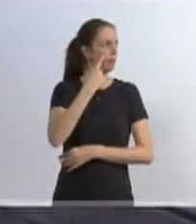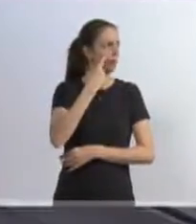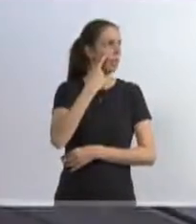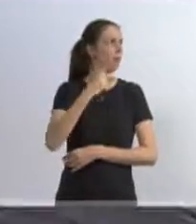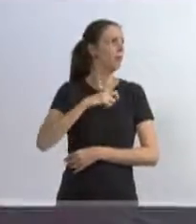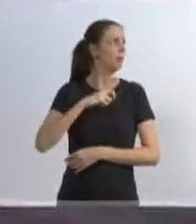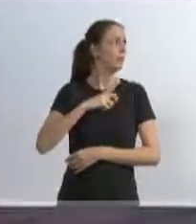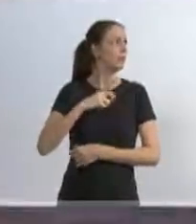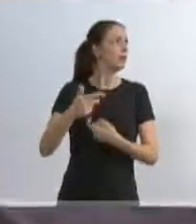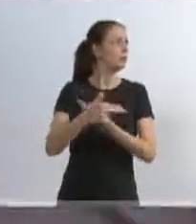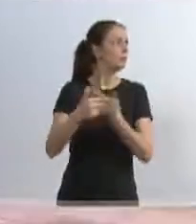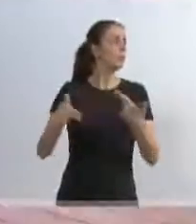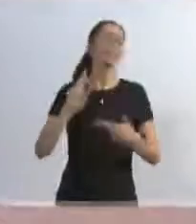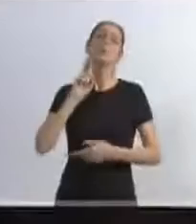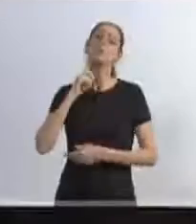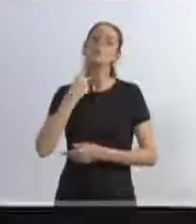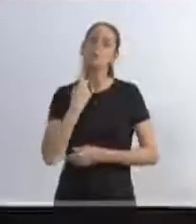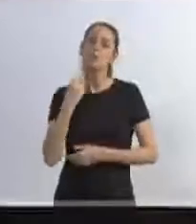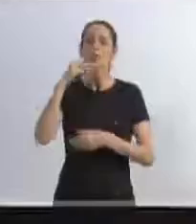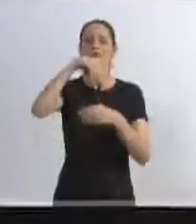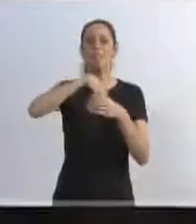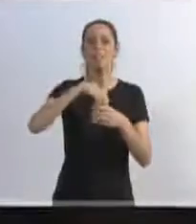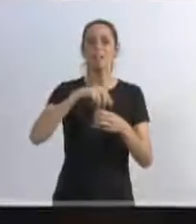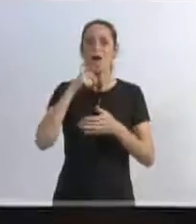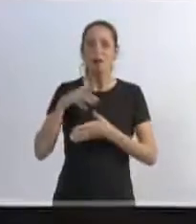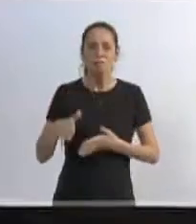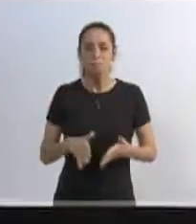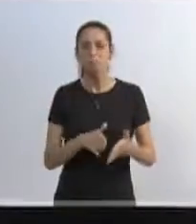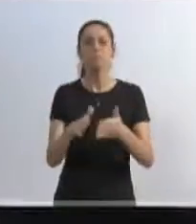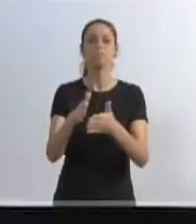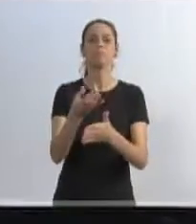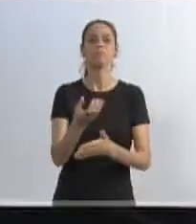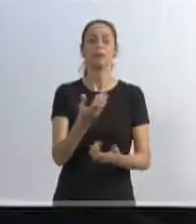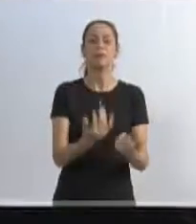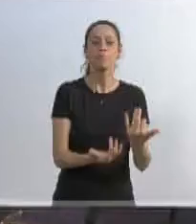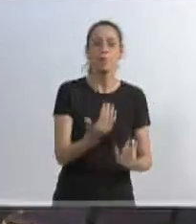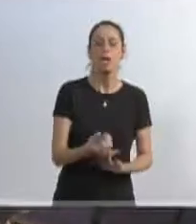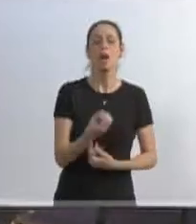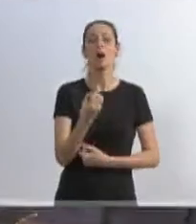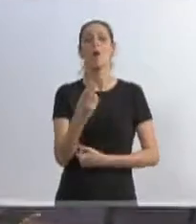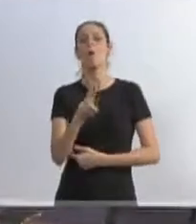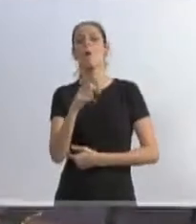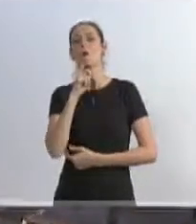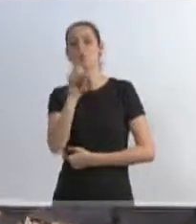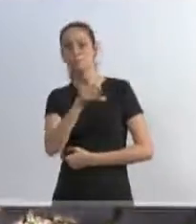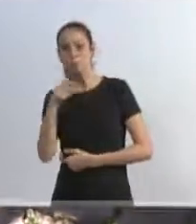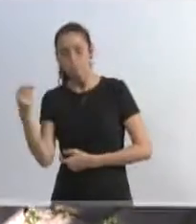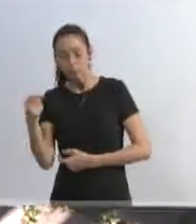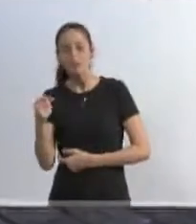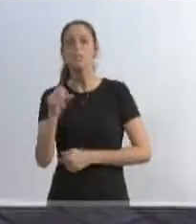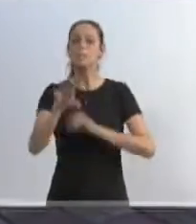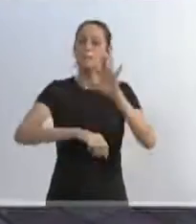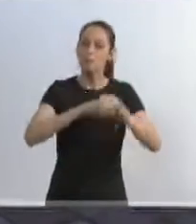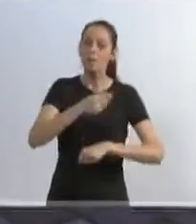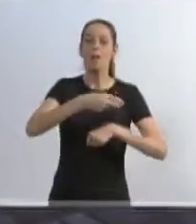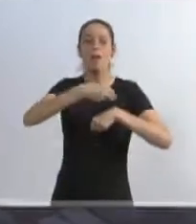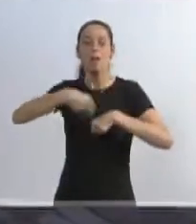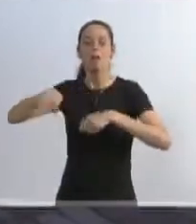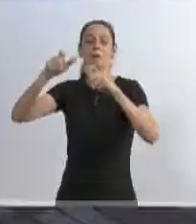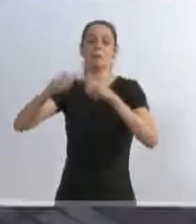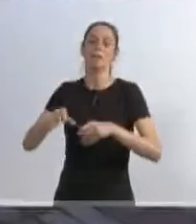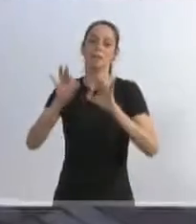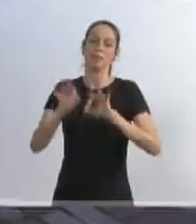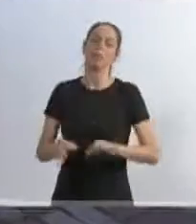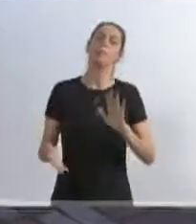estariam dentro dos ribeirões, de repente, dos fogões, mas nós recolhemos e damos o destino correto. Parabéns ao